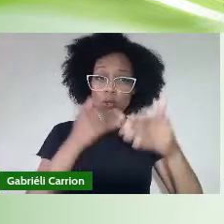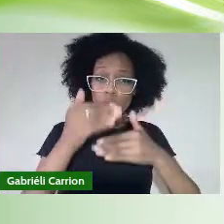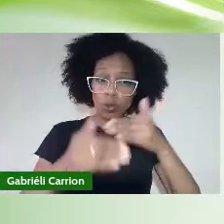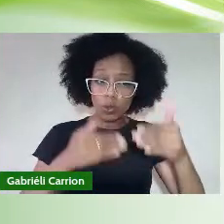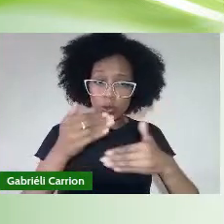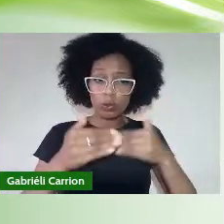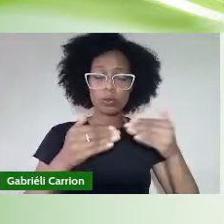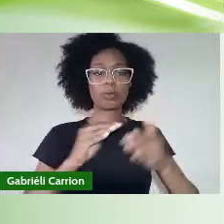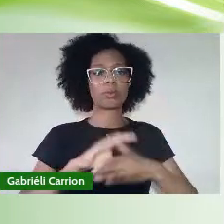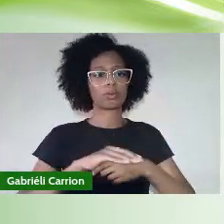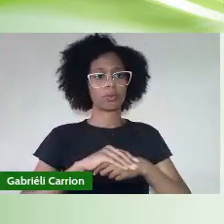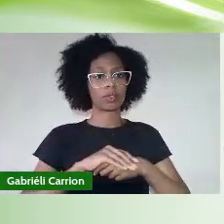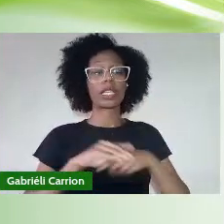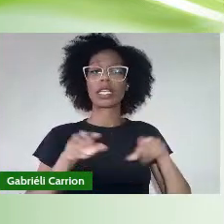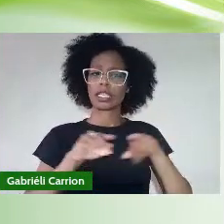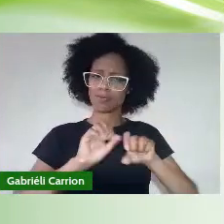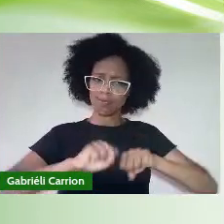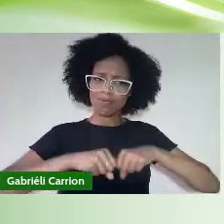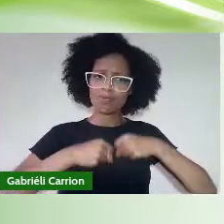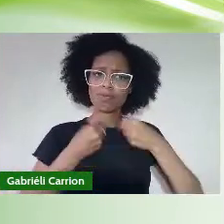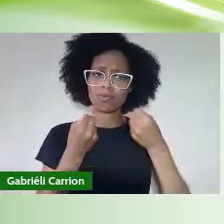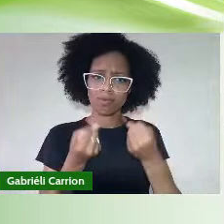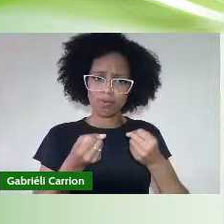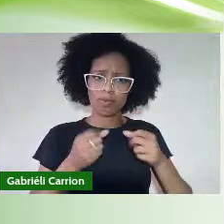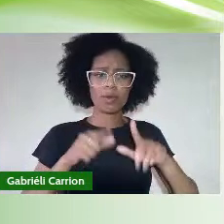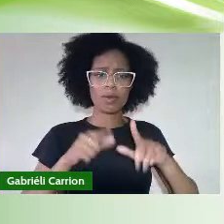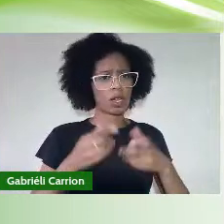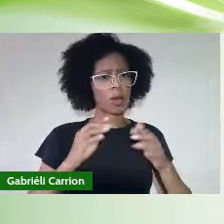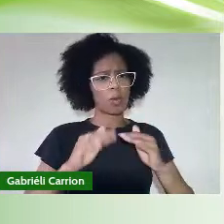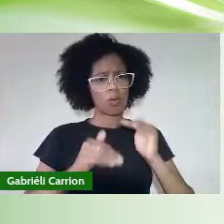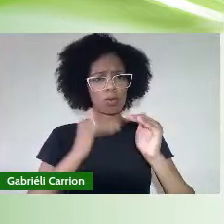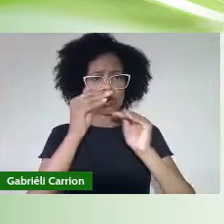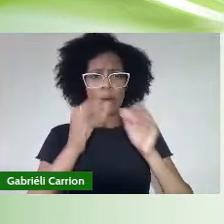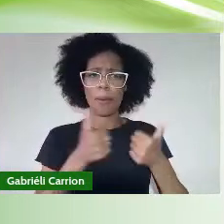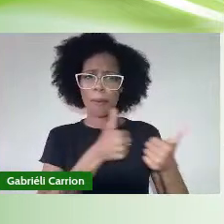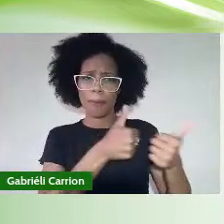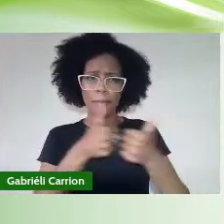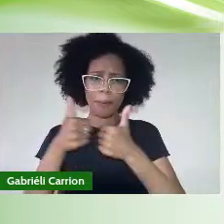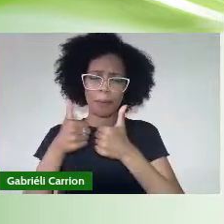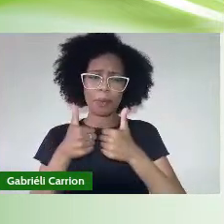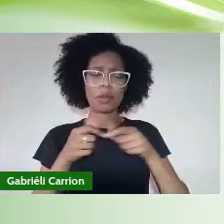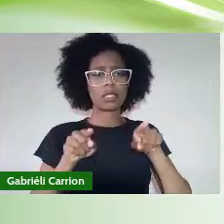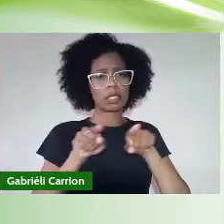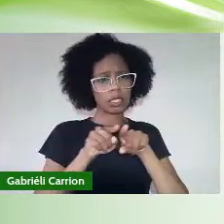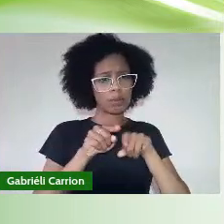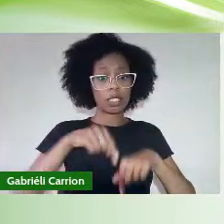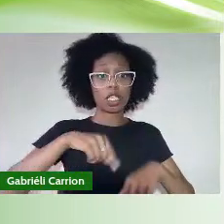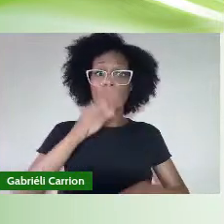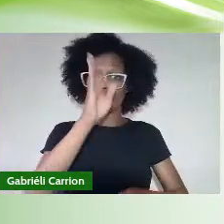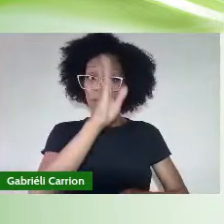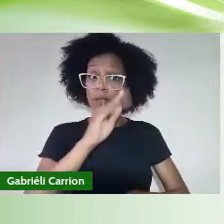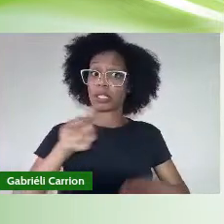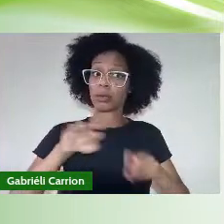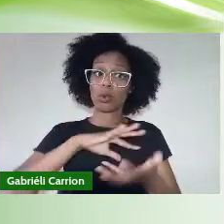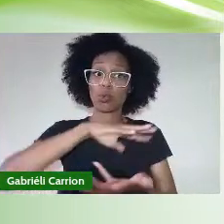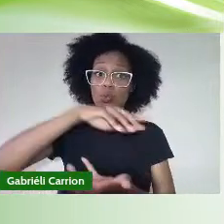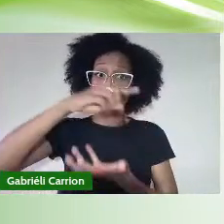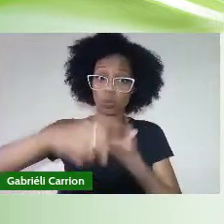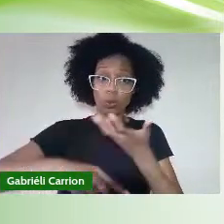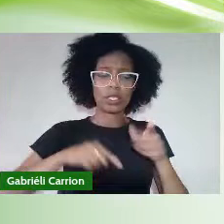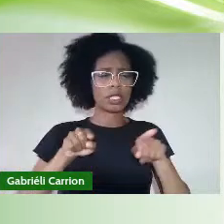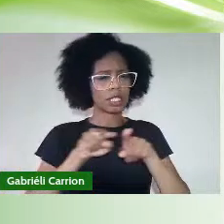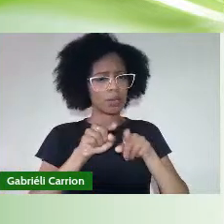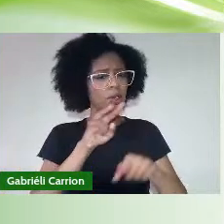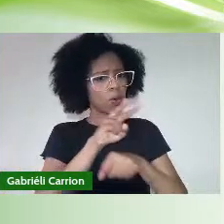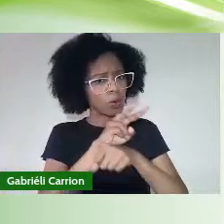Empenhar-me pelo engrandecimento do fenômeno turístico No Brasil e no mundo Preservar o turismo como